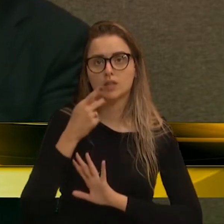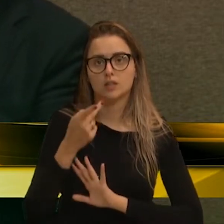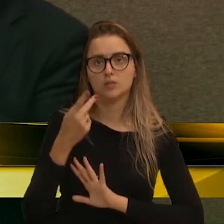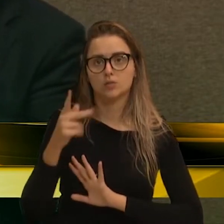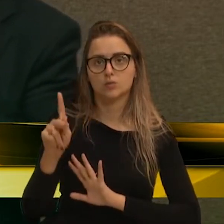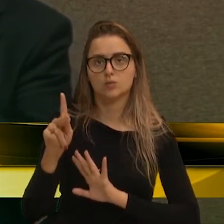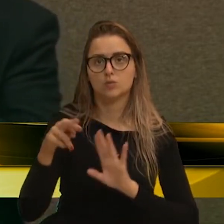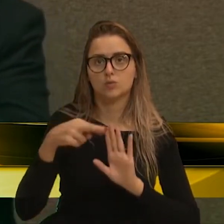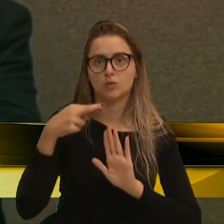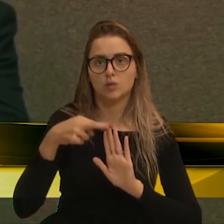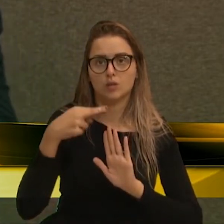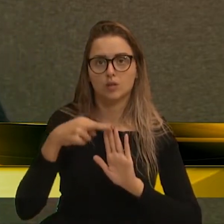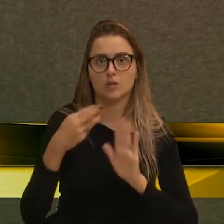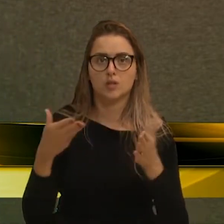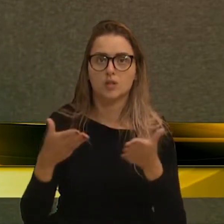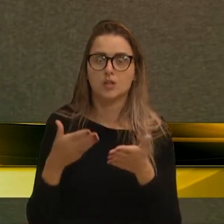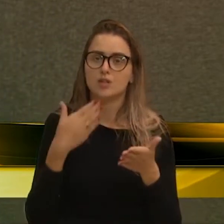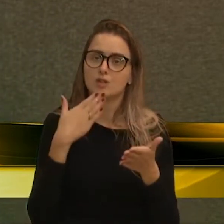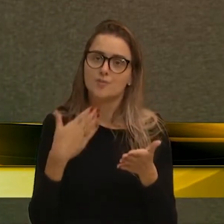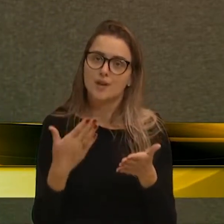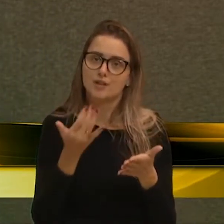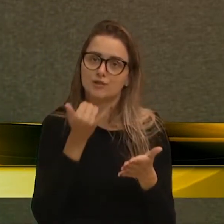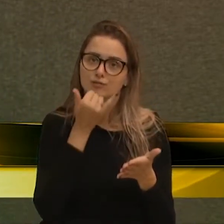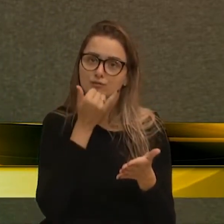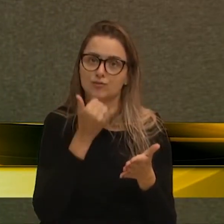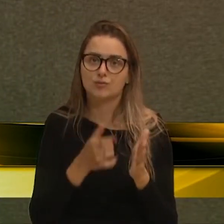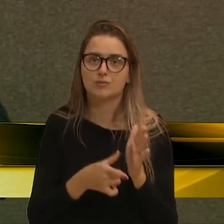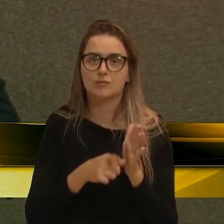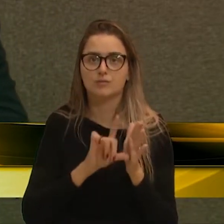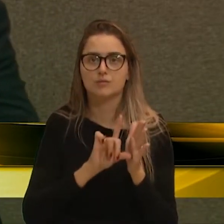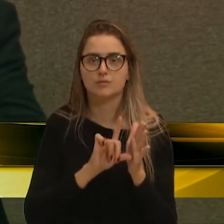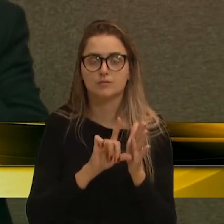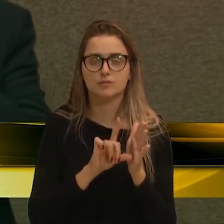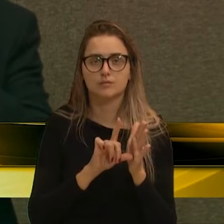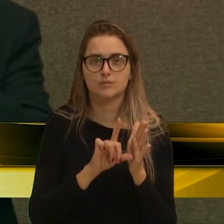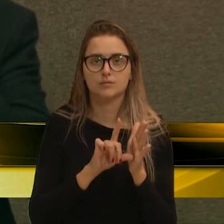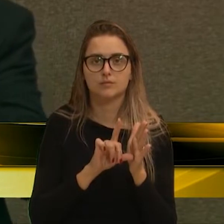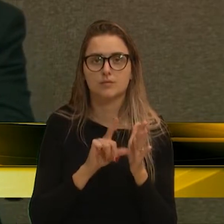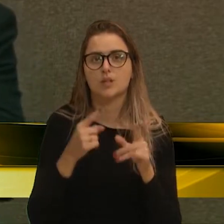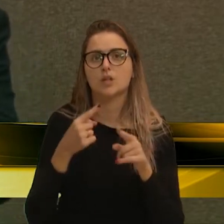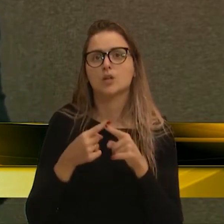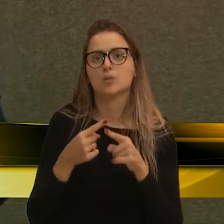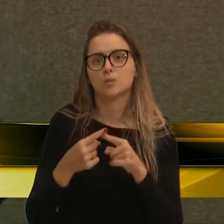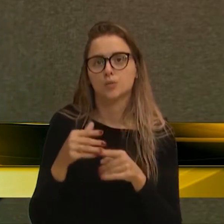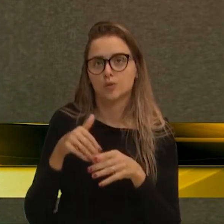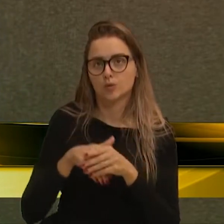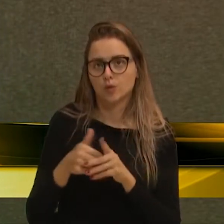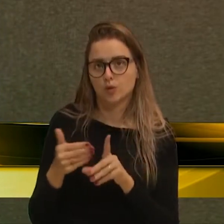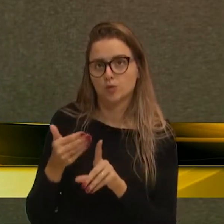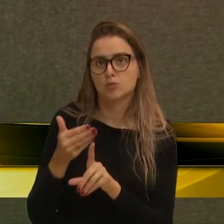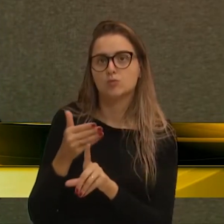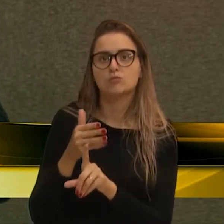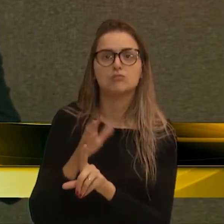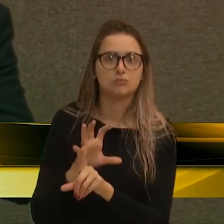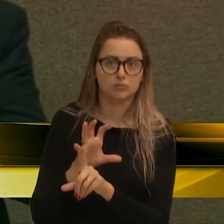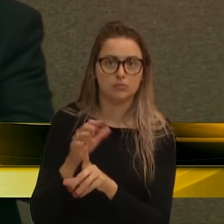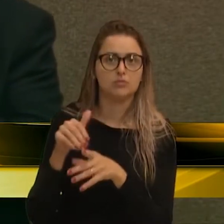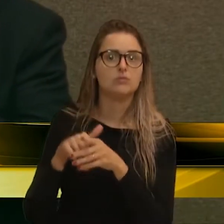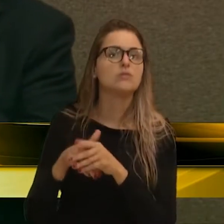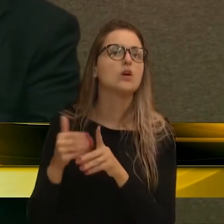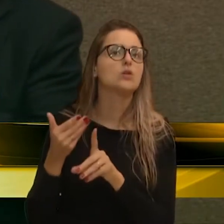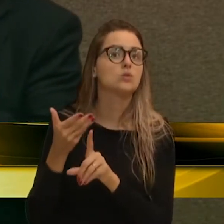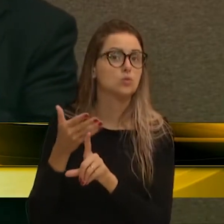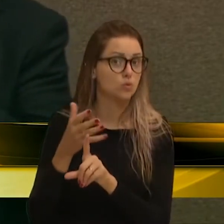eu já peço desculpa antecipadamente, porque votarei contrário. Votarei contrário.